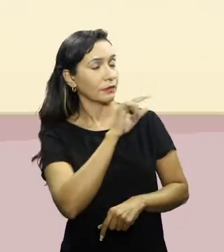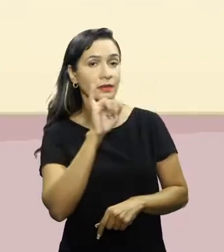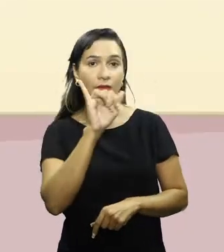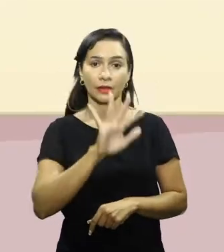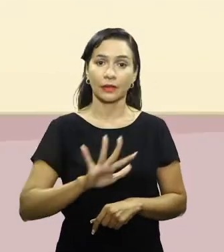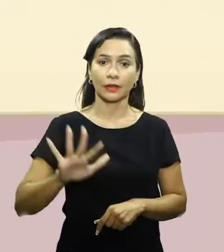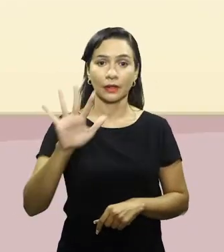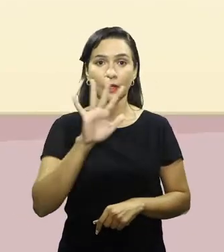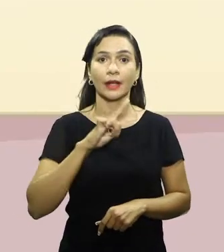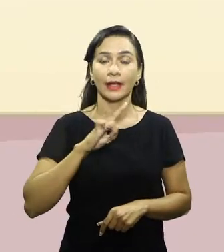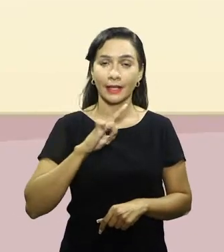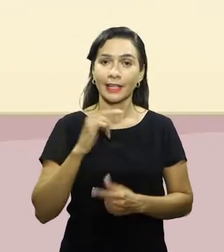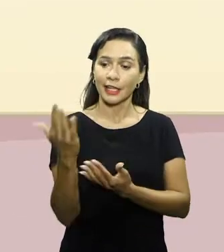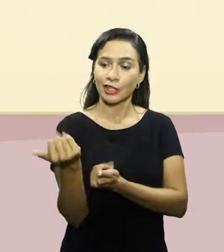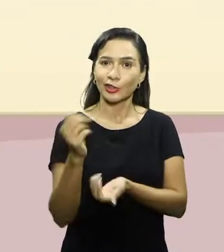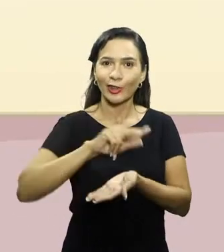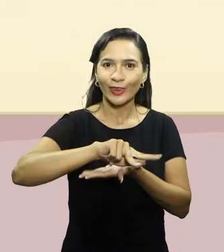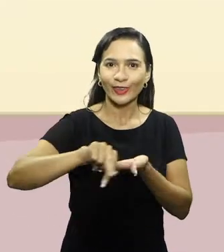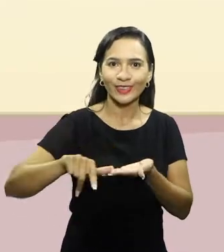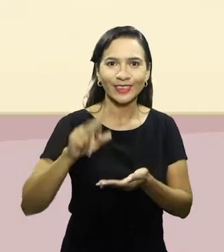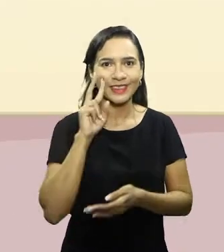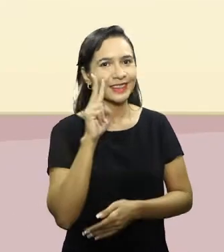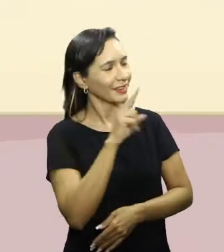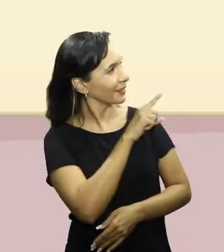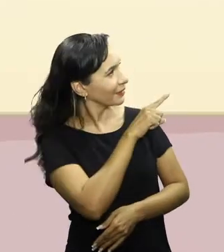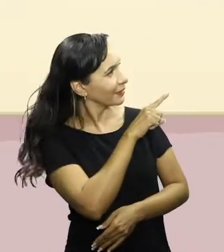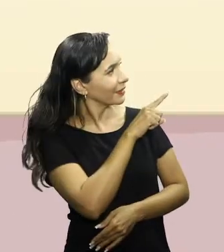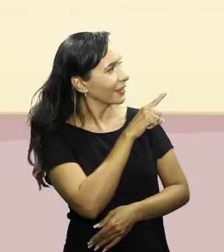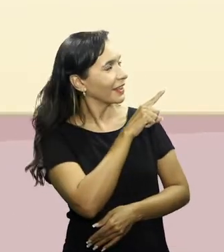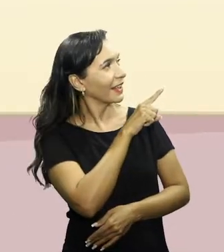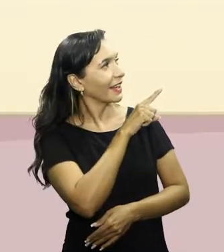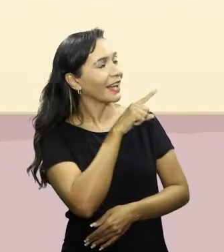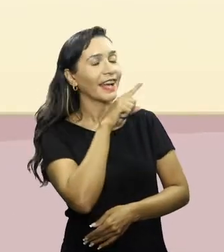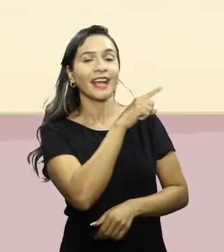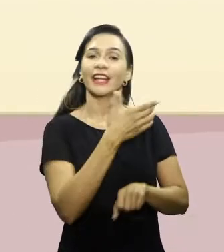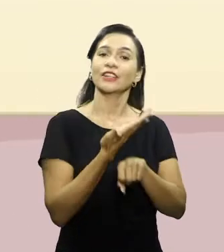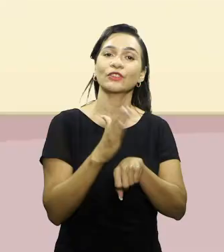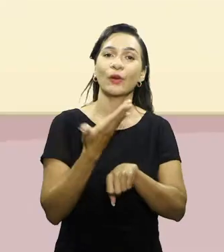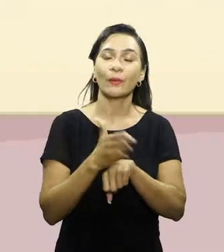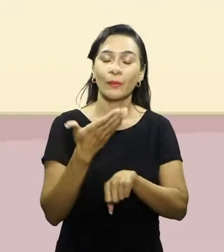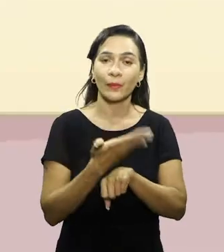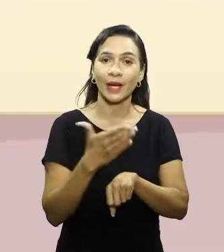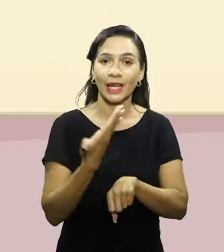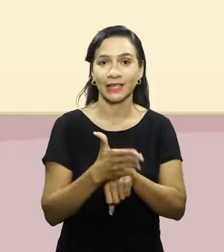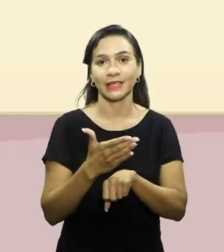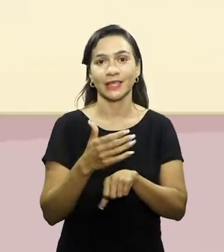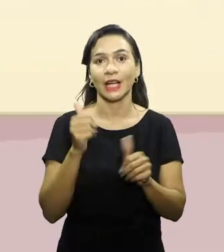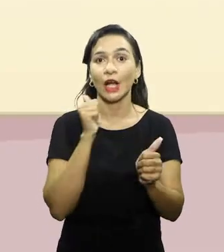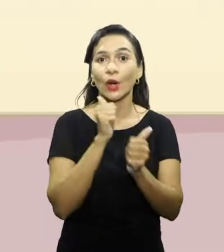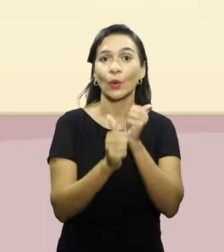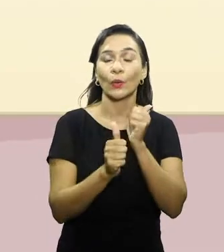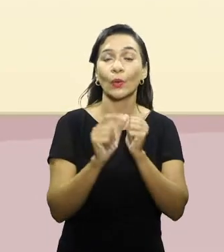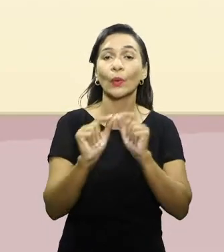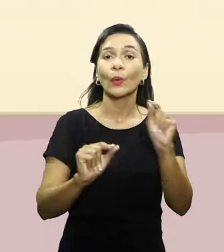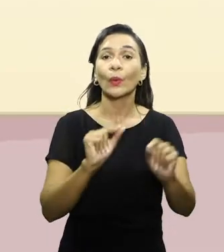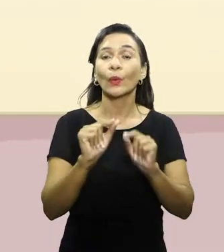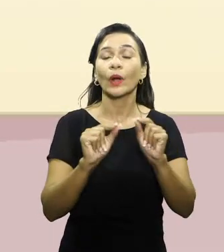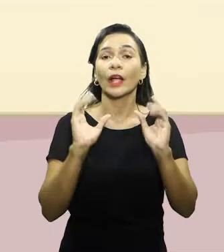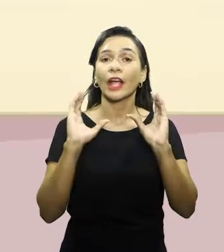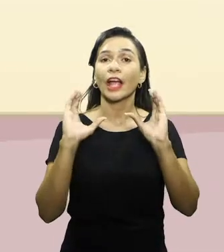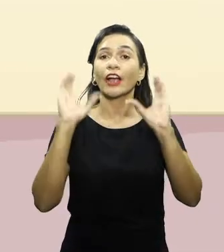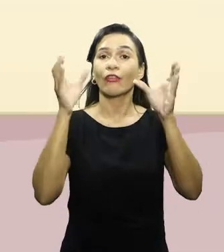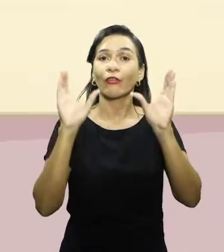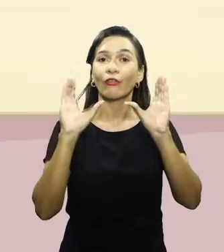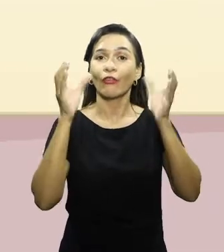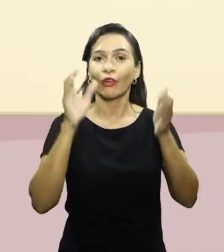a imagem de vários jovens adolescentes praticando um esporte, o voleibol, certo? Onde eles estão jogando em um ambiente